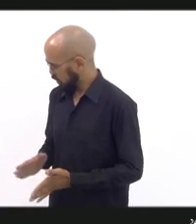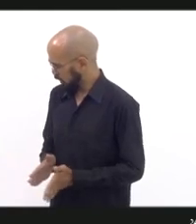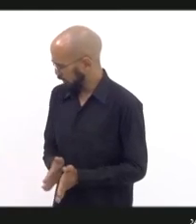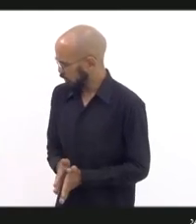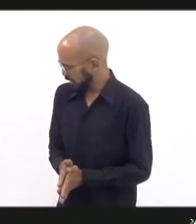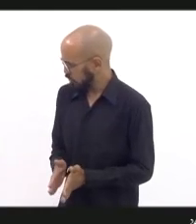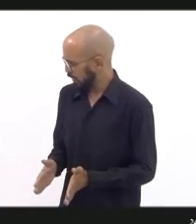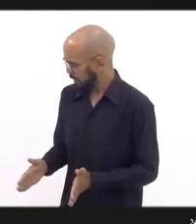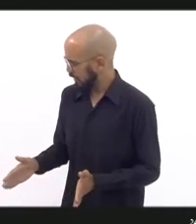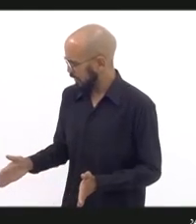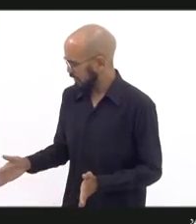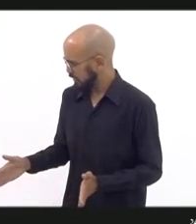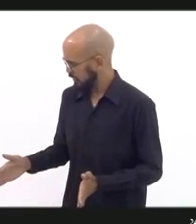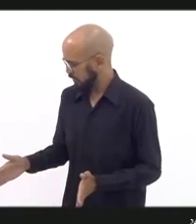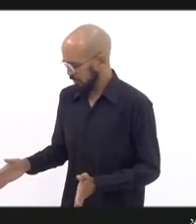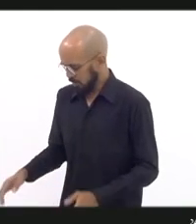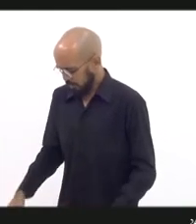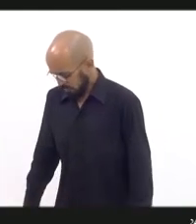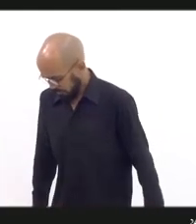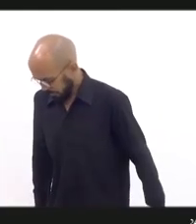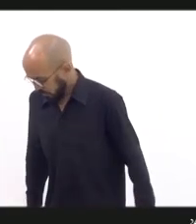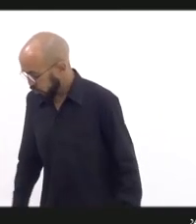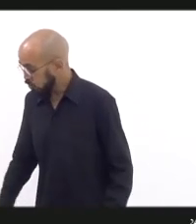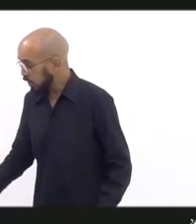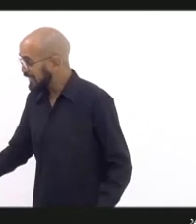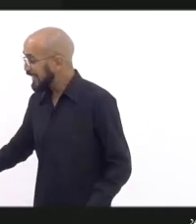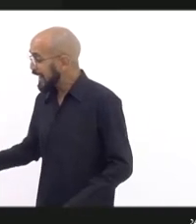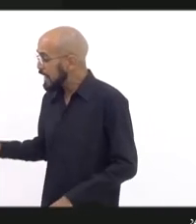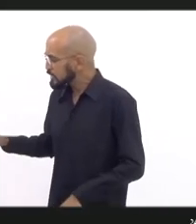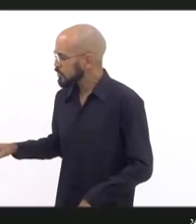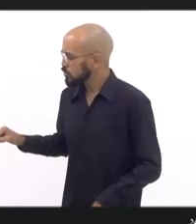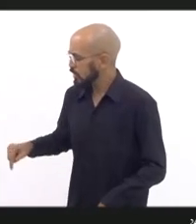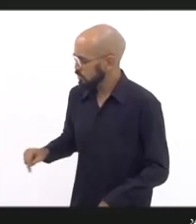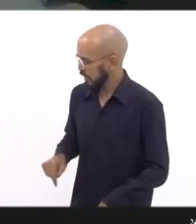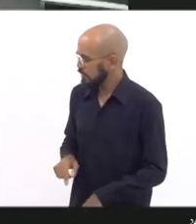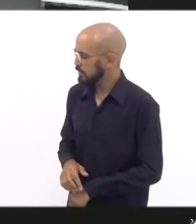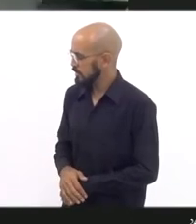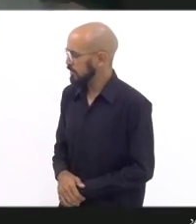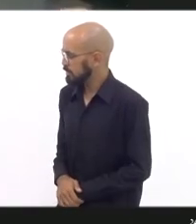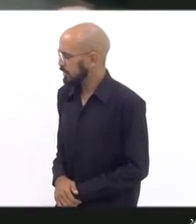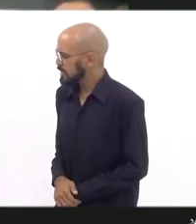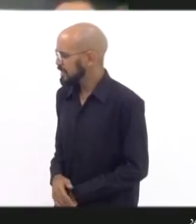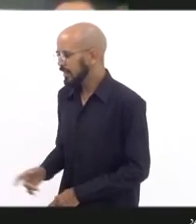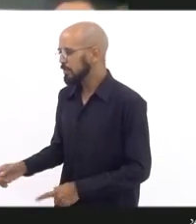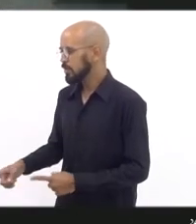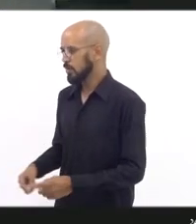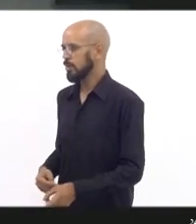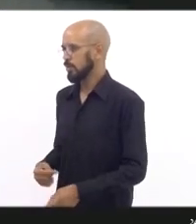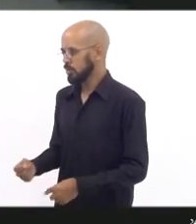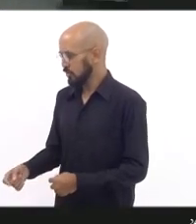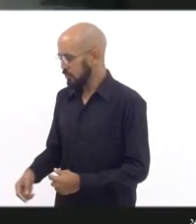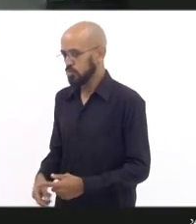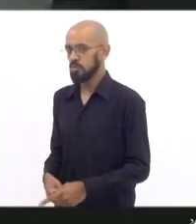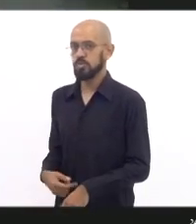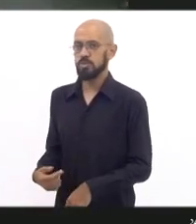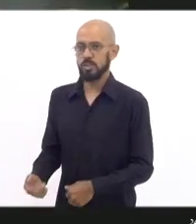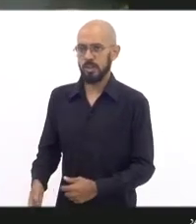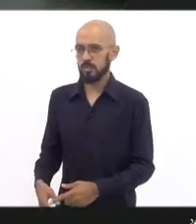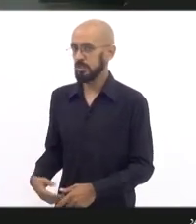Regis, nosso vereador de São Gonçalo, também está acompanhando tudo, já estão presentes aqui